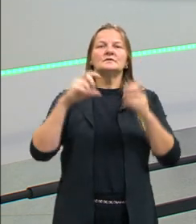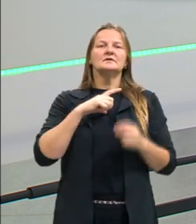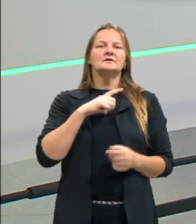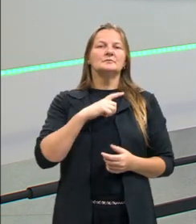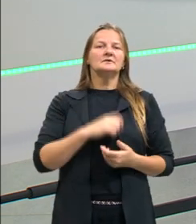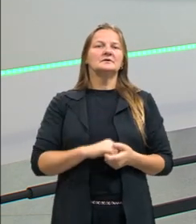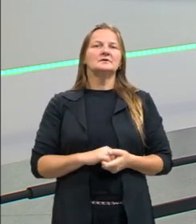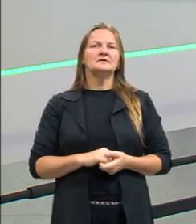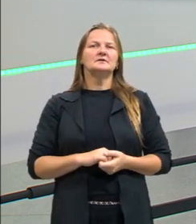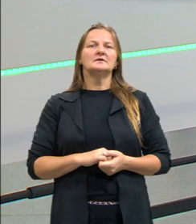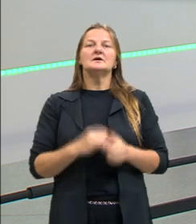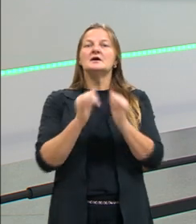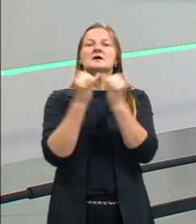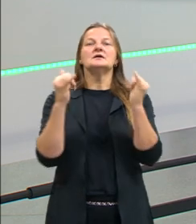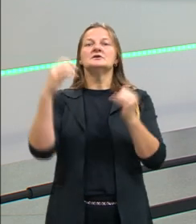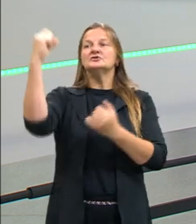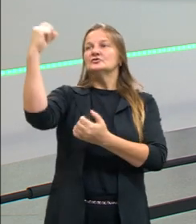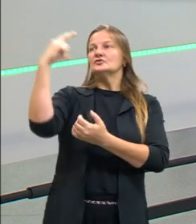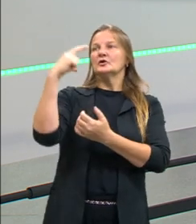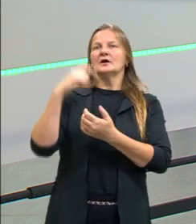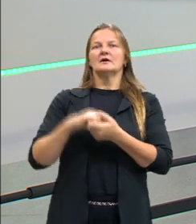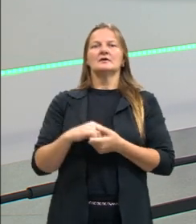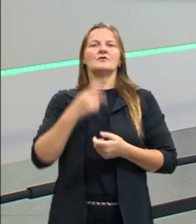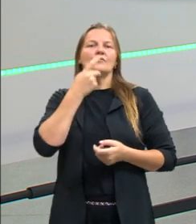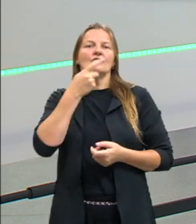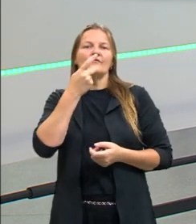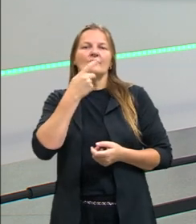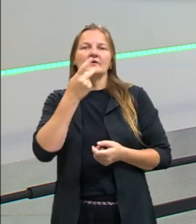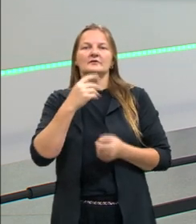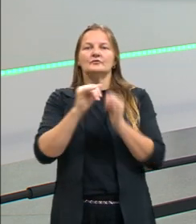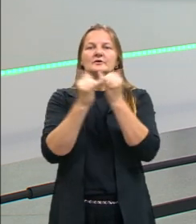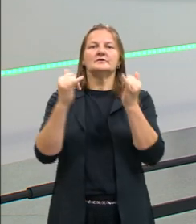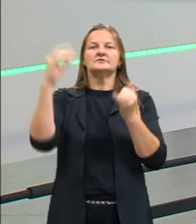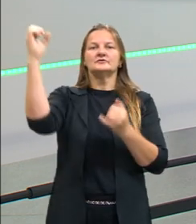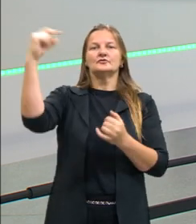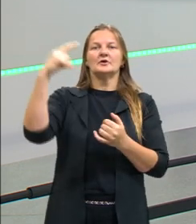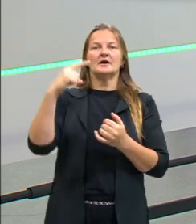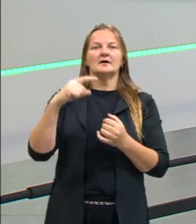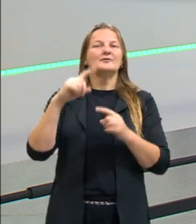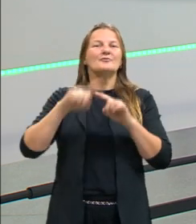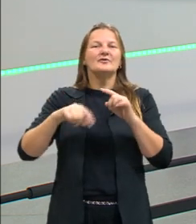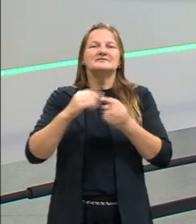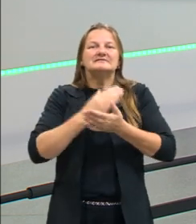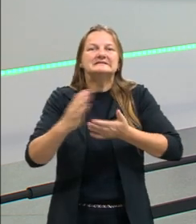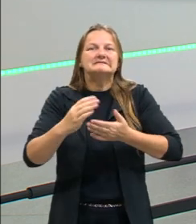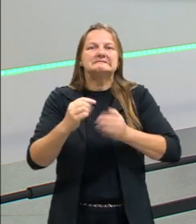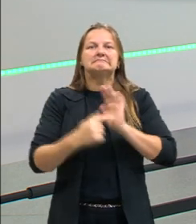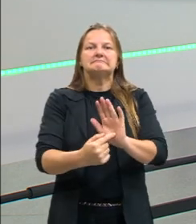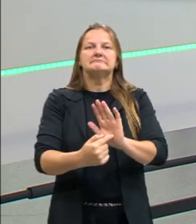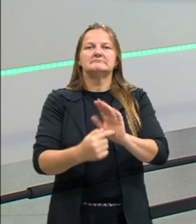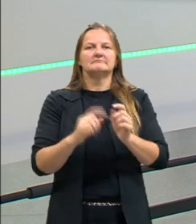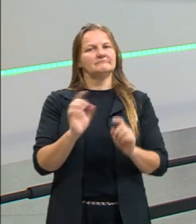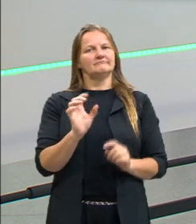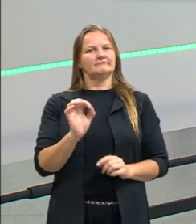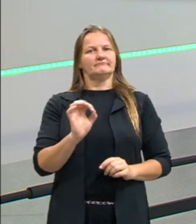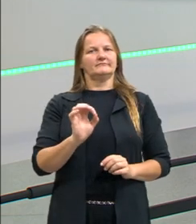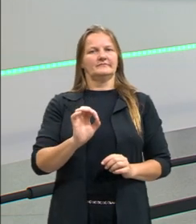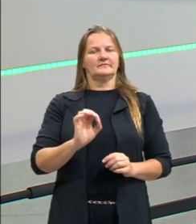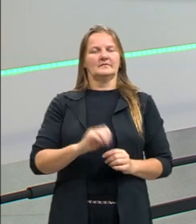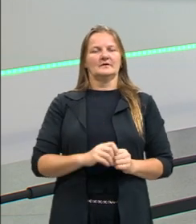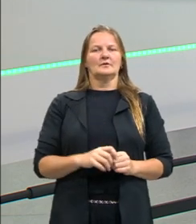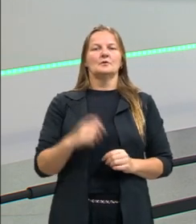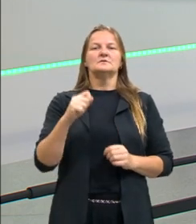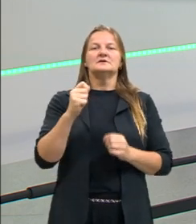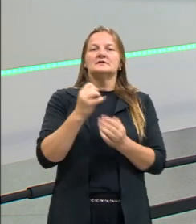a energia solar e eu vou começar falando sobre a energia solar. Eu não posso só apresentar esse tema.